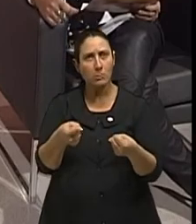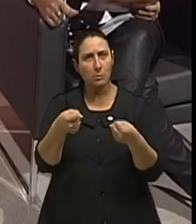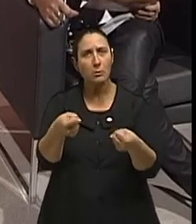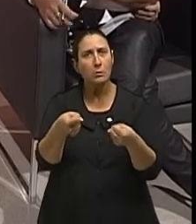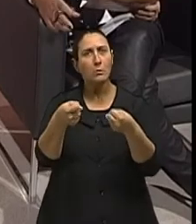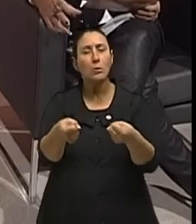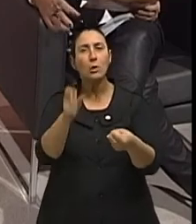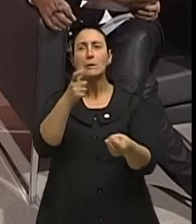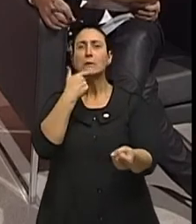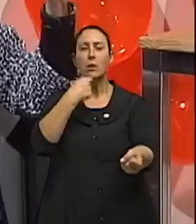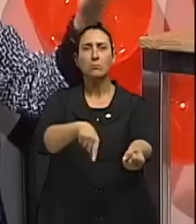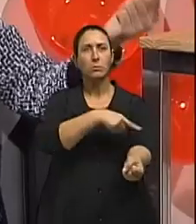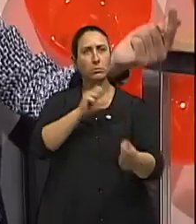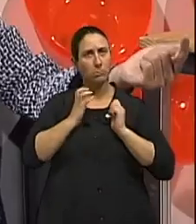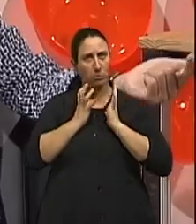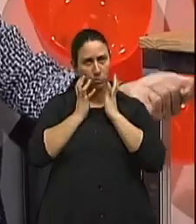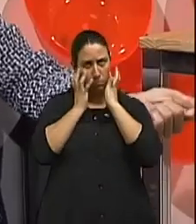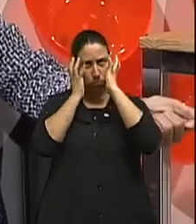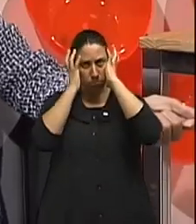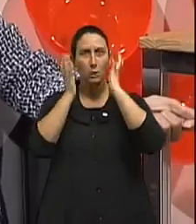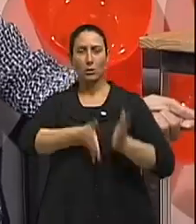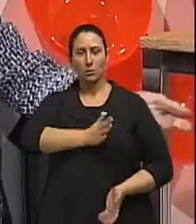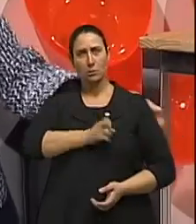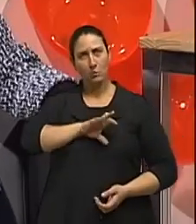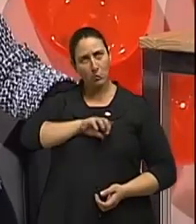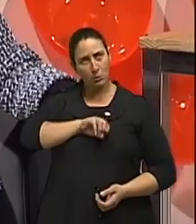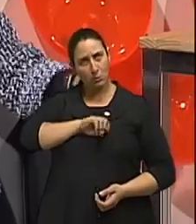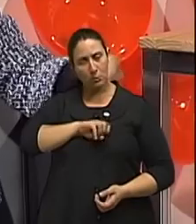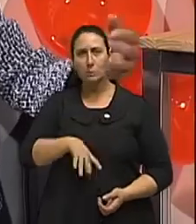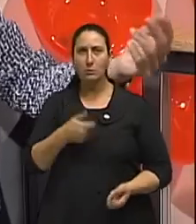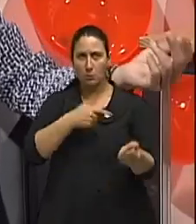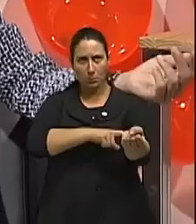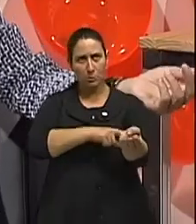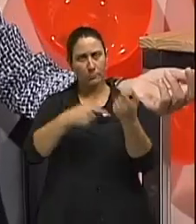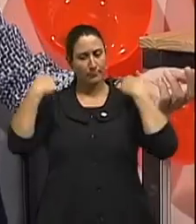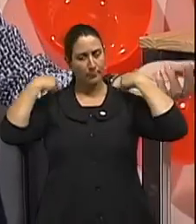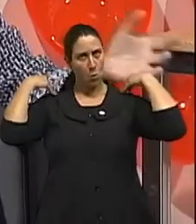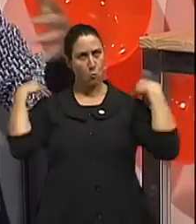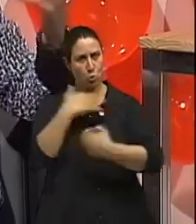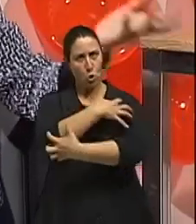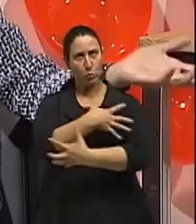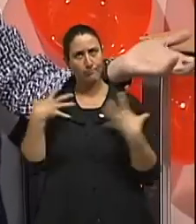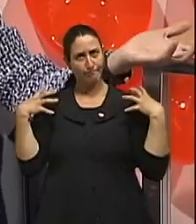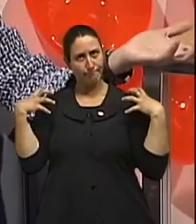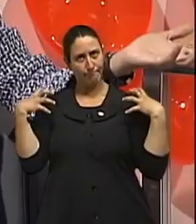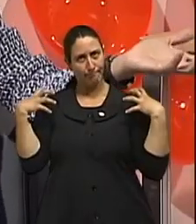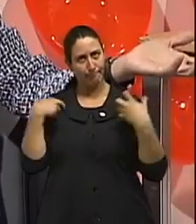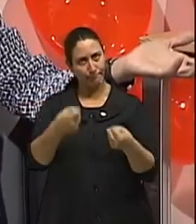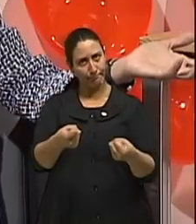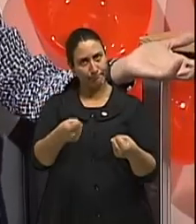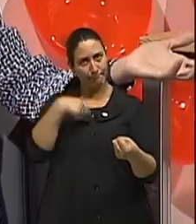pressão arterial possivelmente sobe, a frequência cardíaca possivelmente aumenta, o nível de tensão muscular vai ficar mais alto, sem nenhum